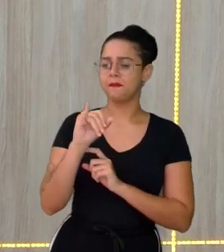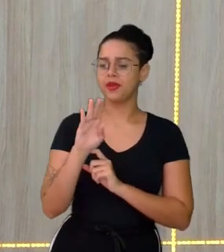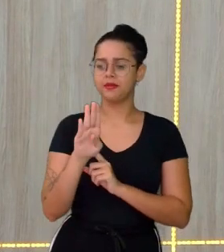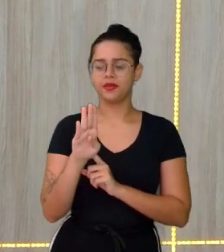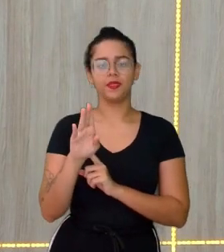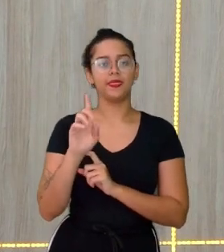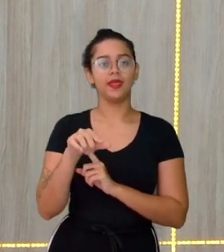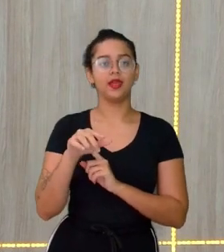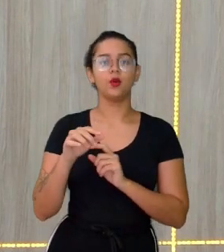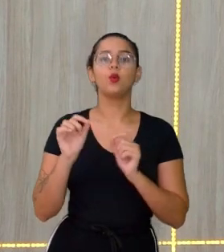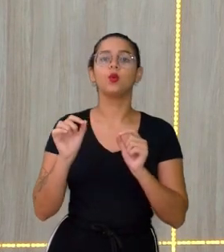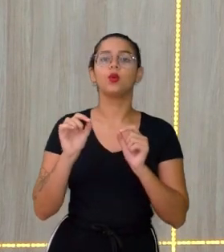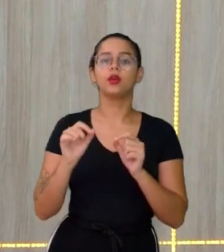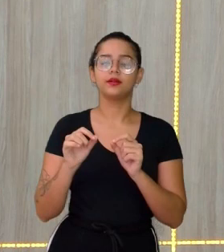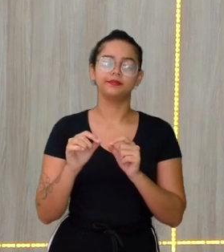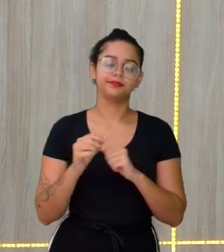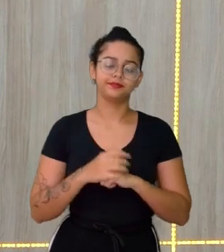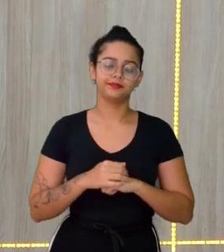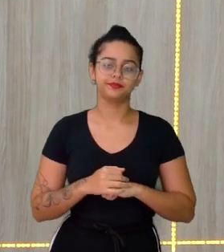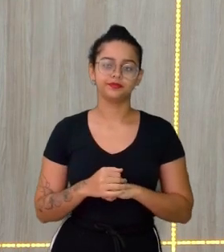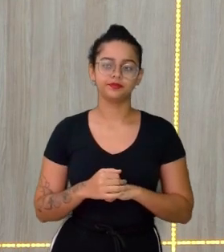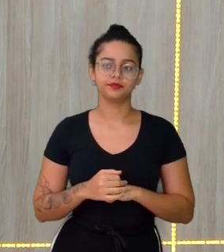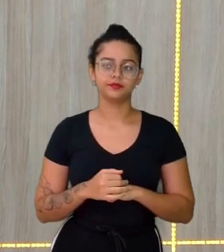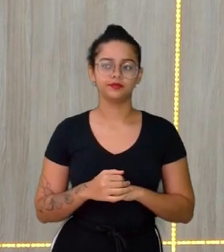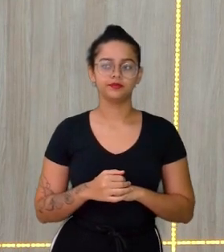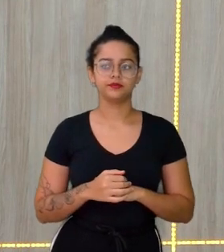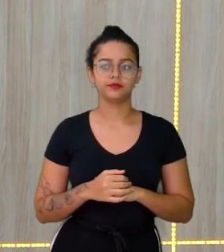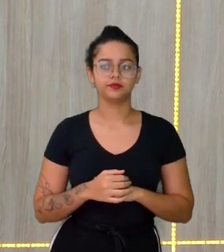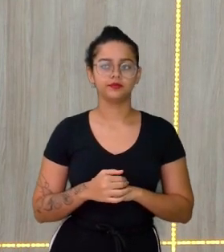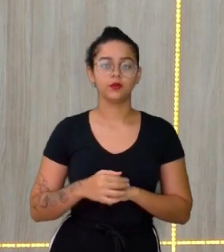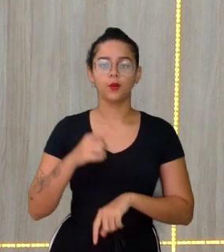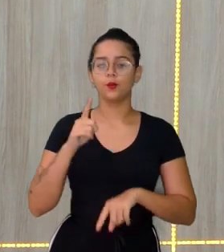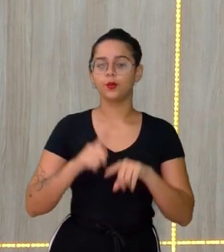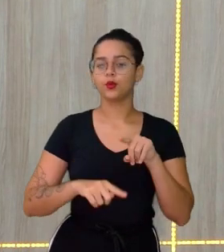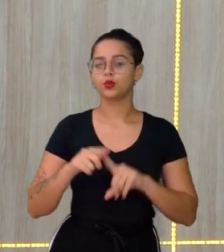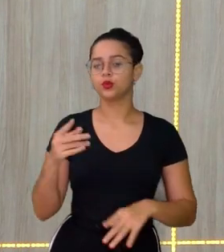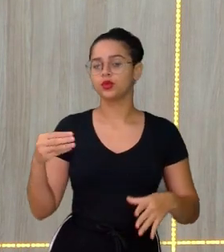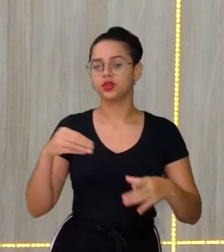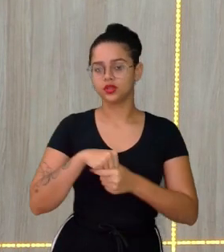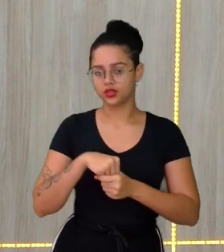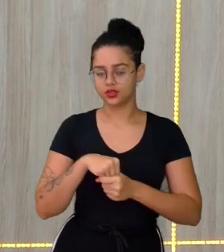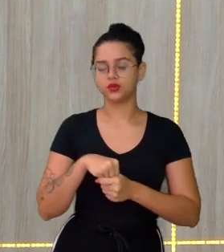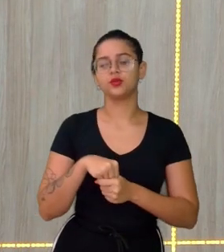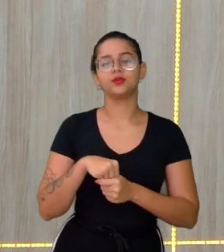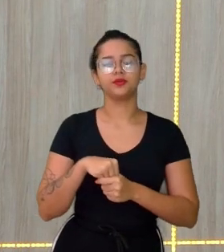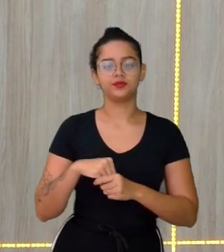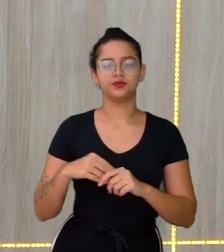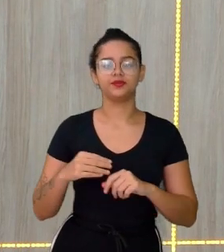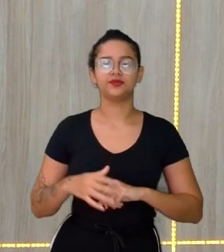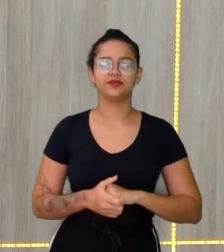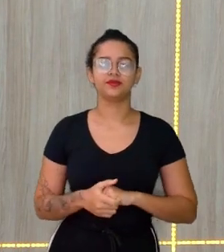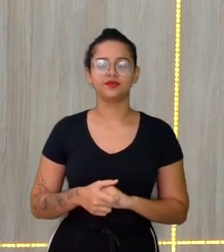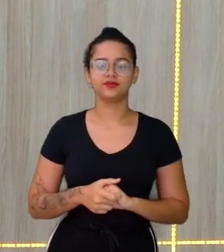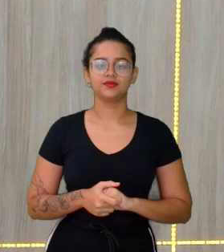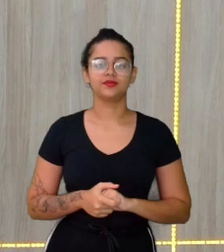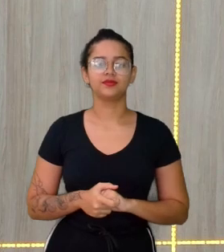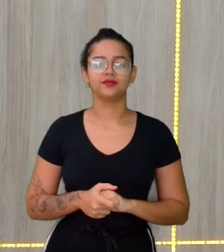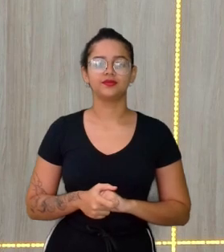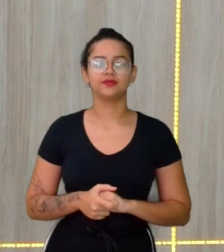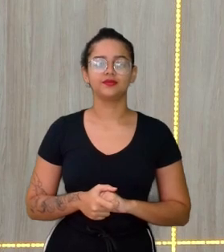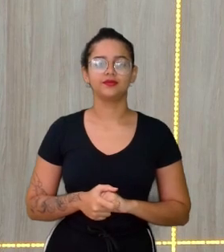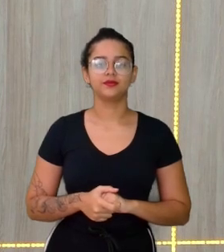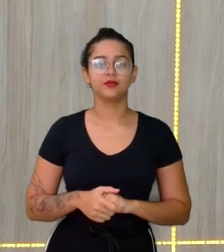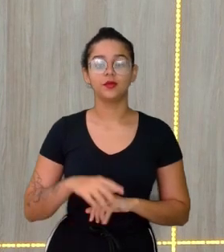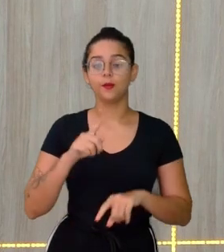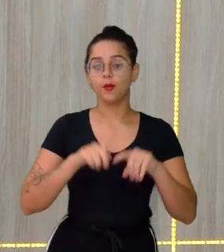A gente destrinchando A palavra Produto Interno Bruto Produto Interno Bruto